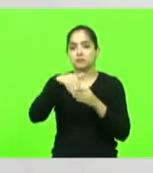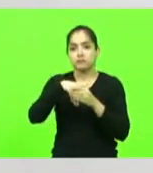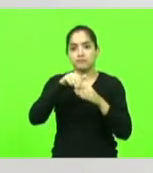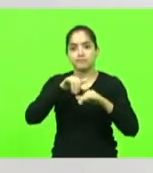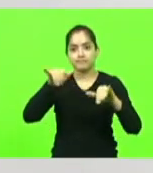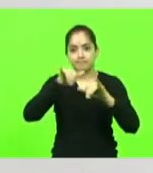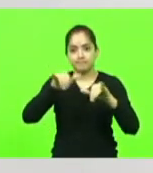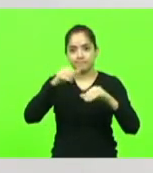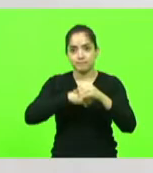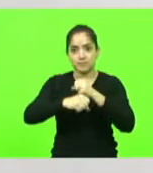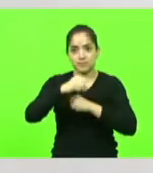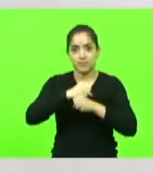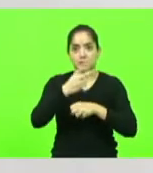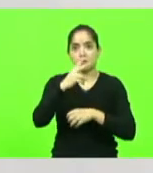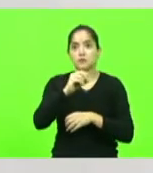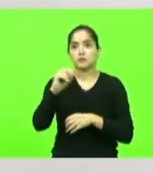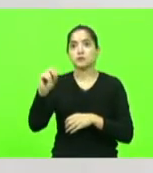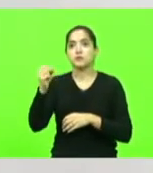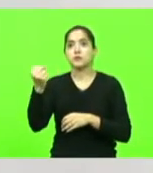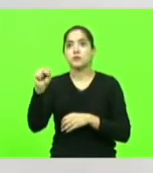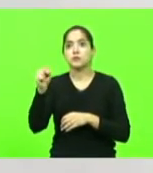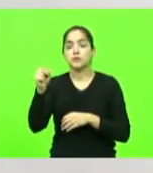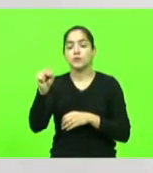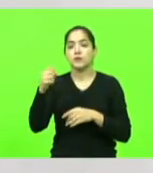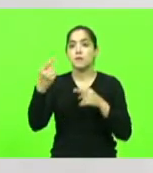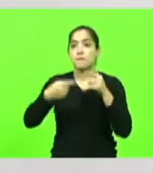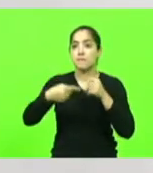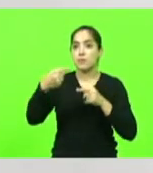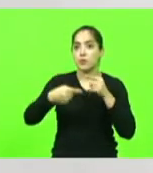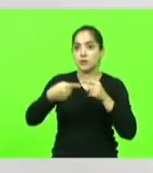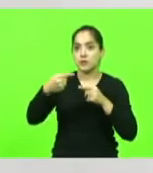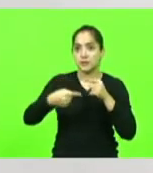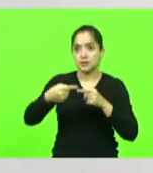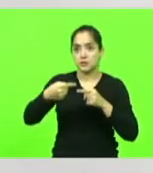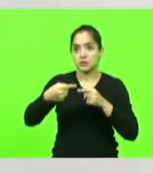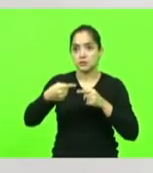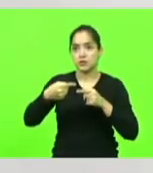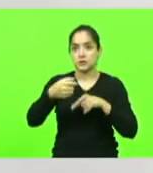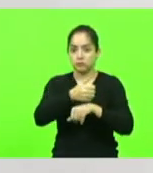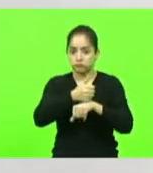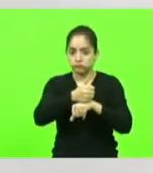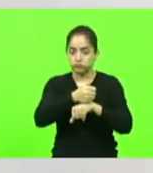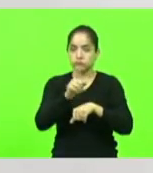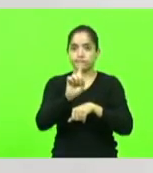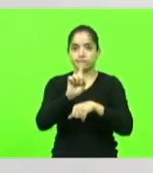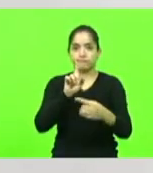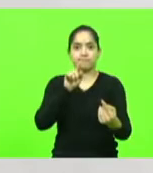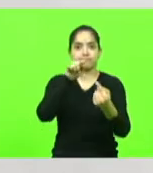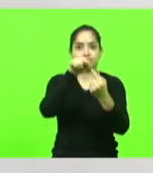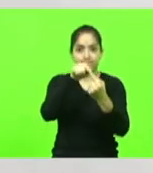2008. Política não é profissão, é uma missão.